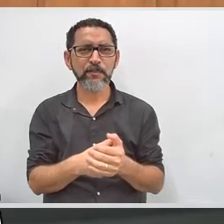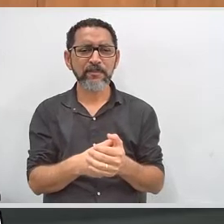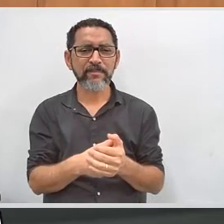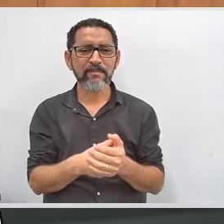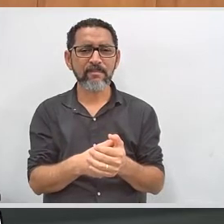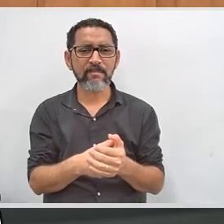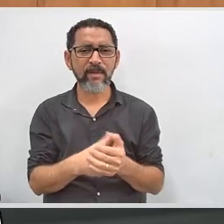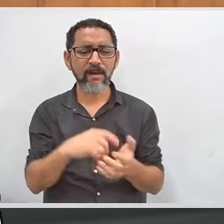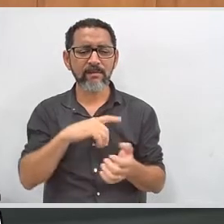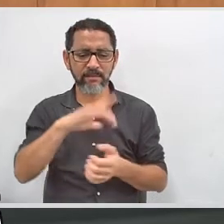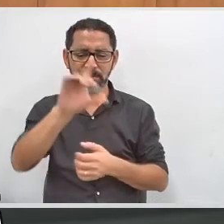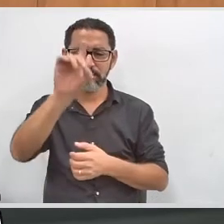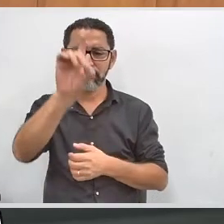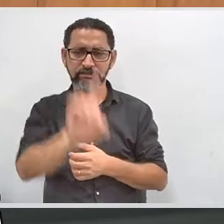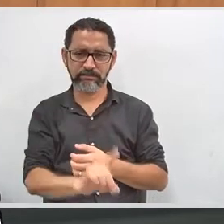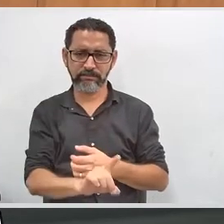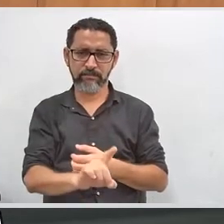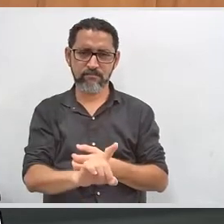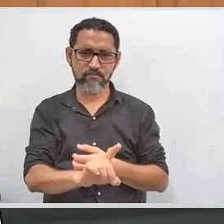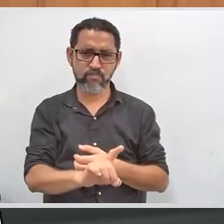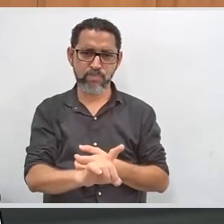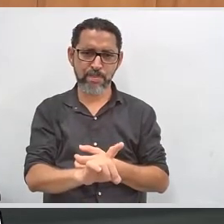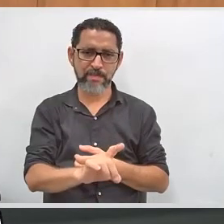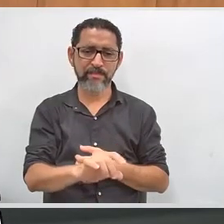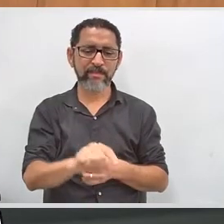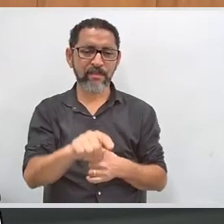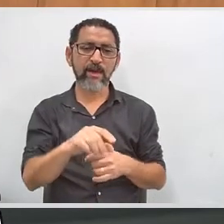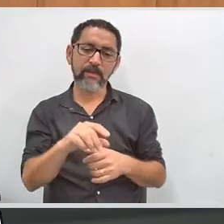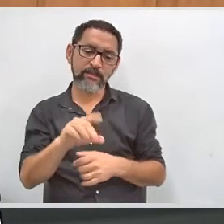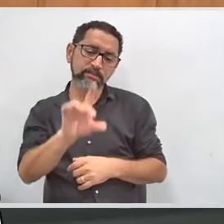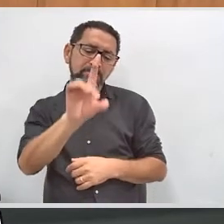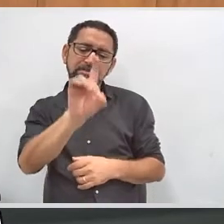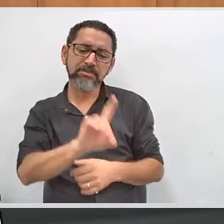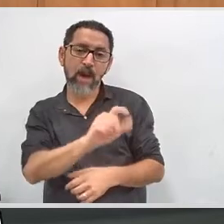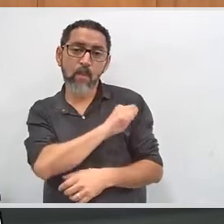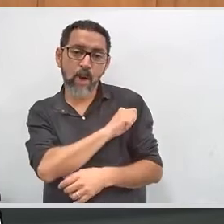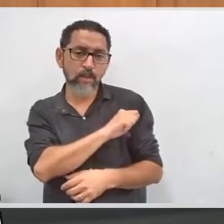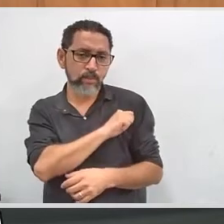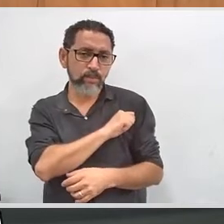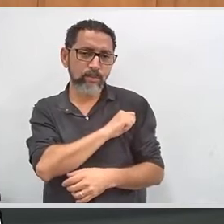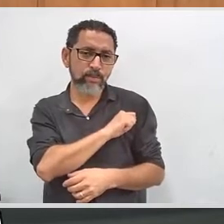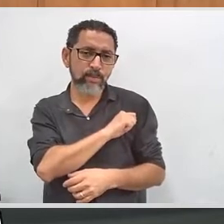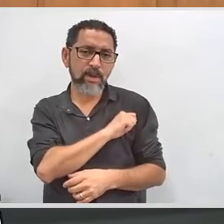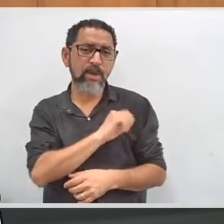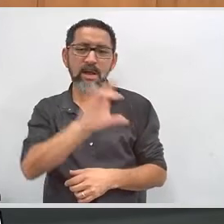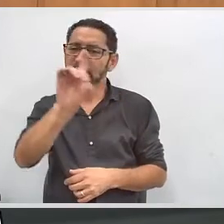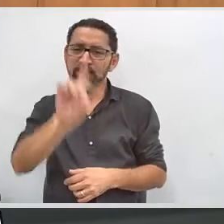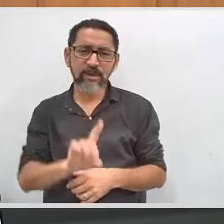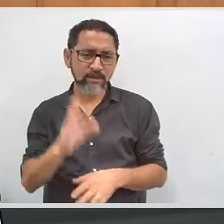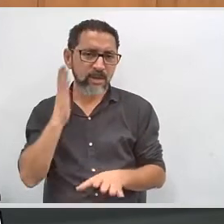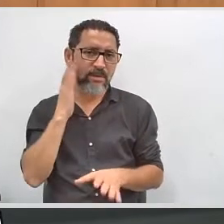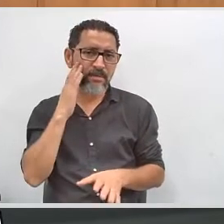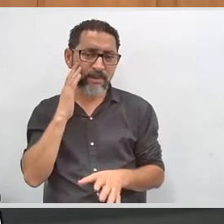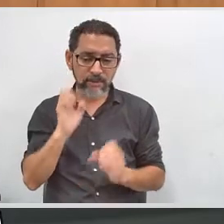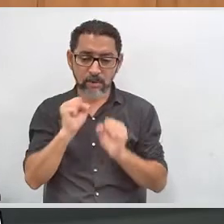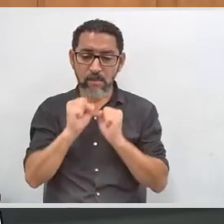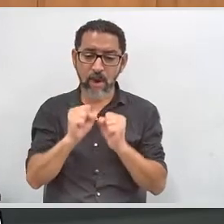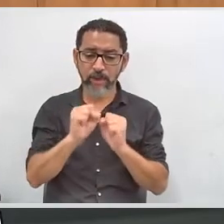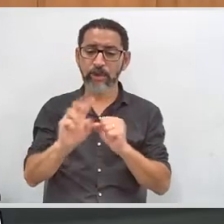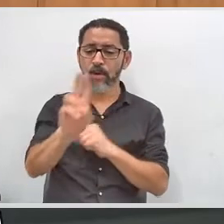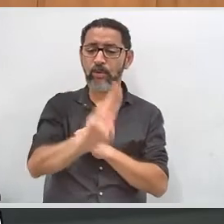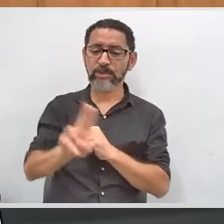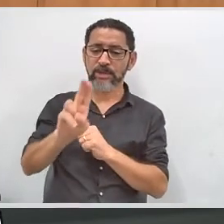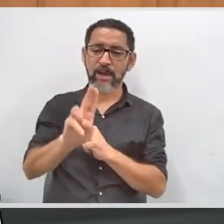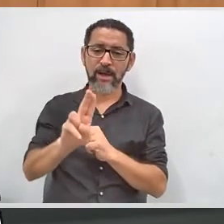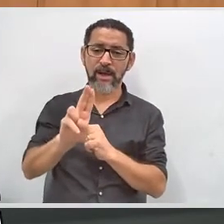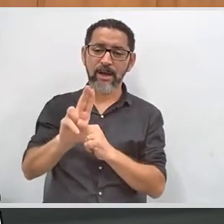ali, a deficiência que esse estudante tem, porque eu penso que a gente pode trabalhar com o cruzamento